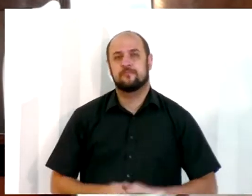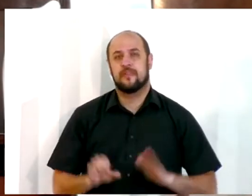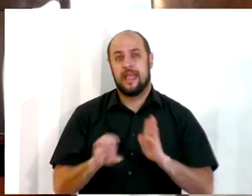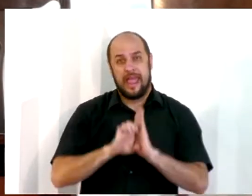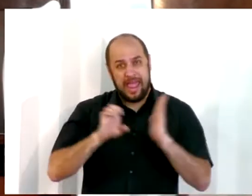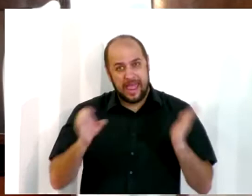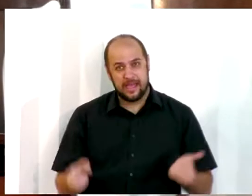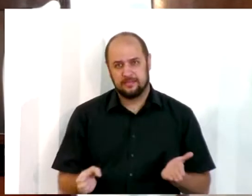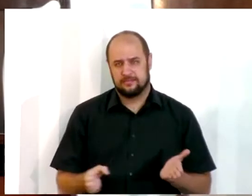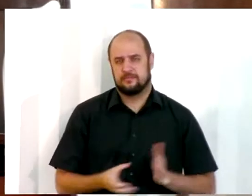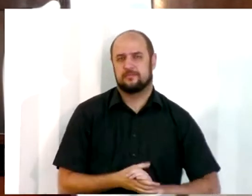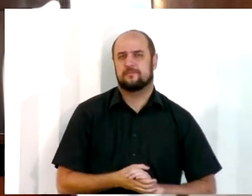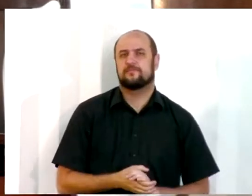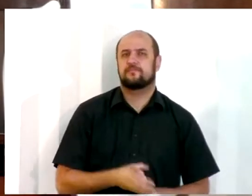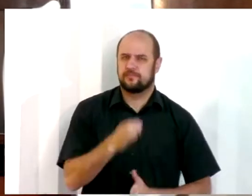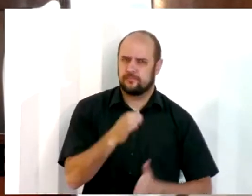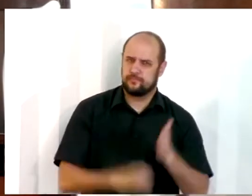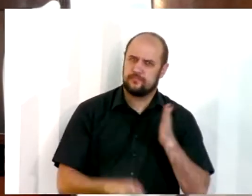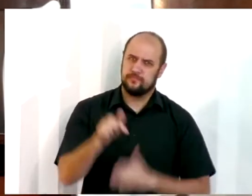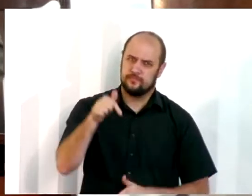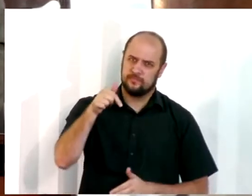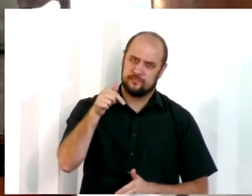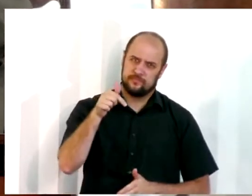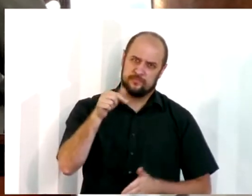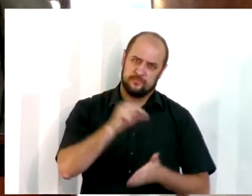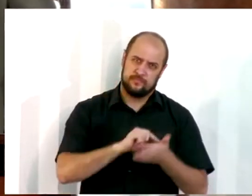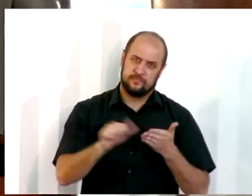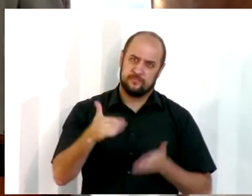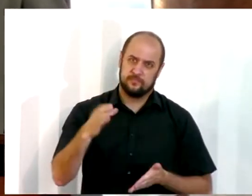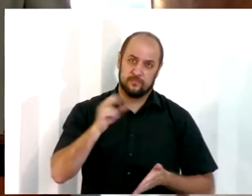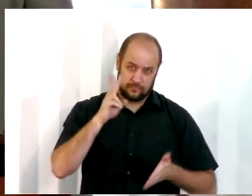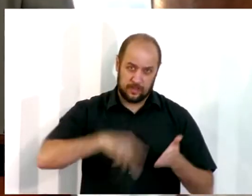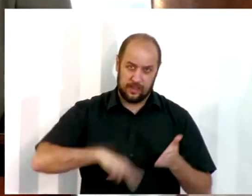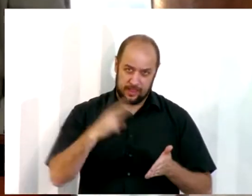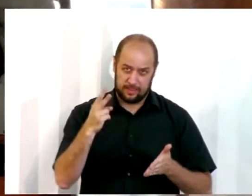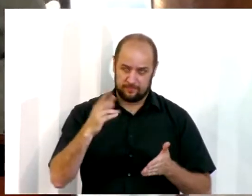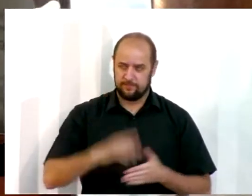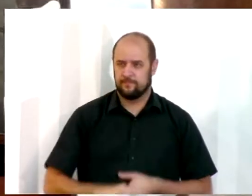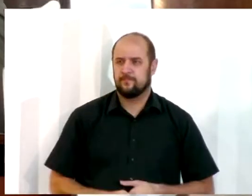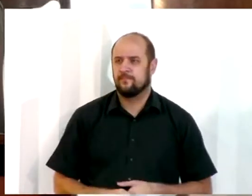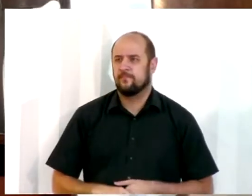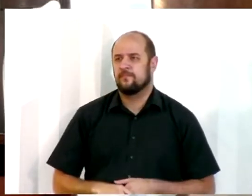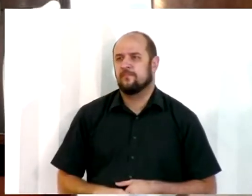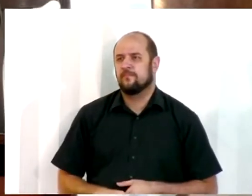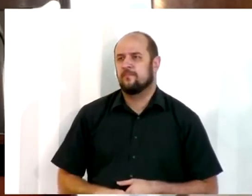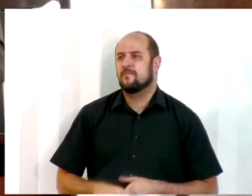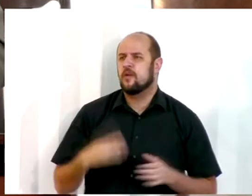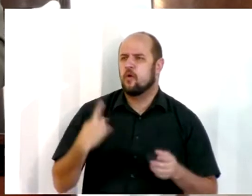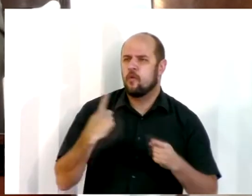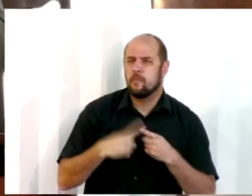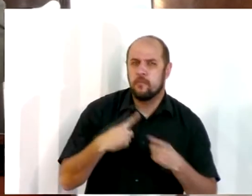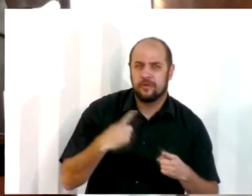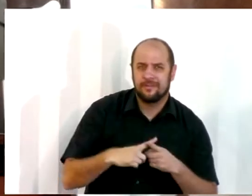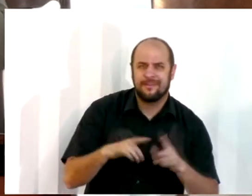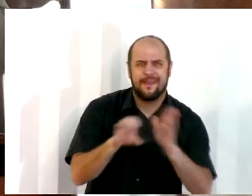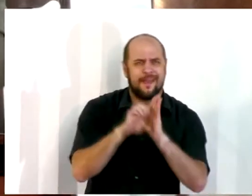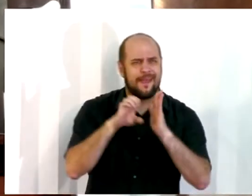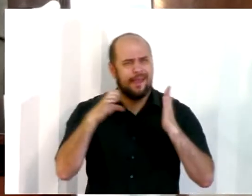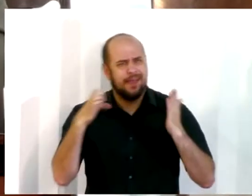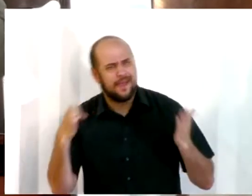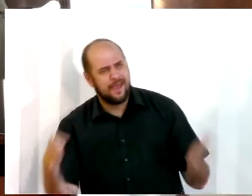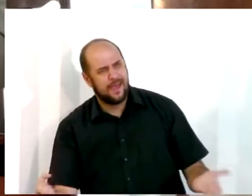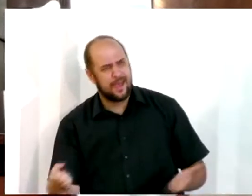Esdras, capítulo 7, verso 10. Vamos ler todos juntos, igreja? Porque Esdras tinha